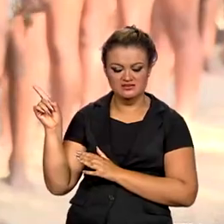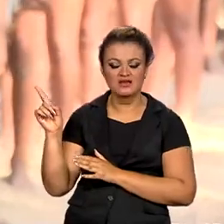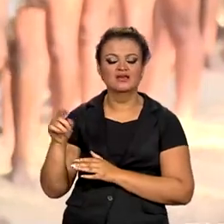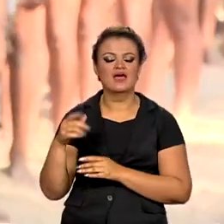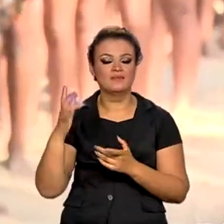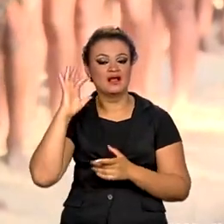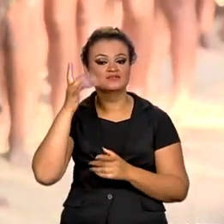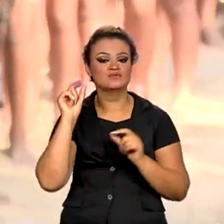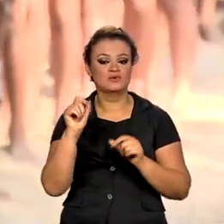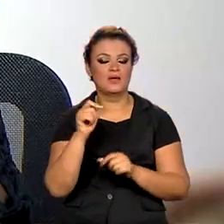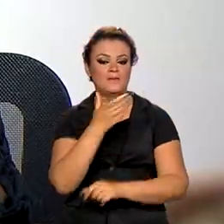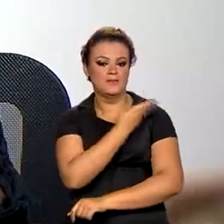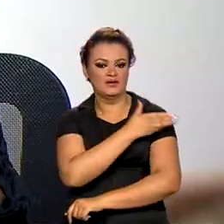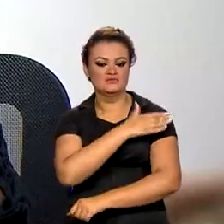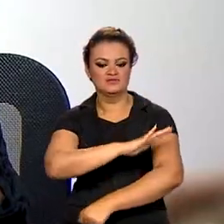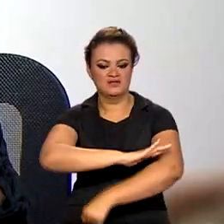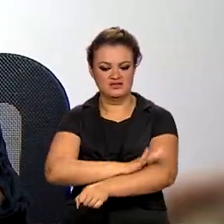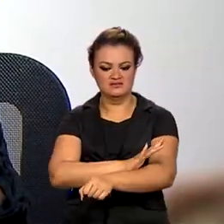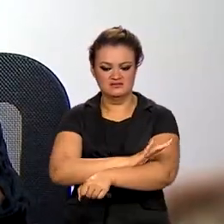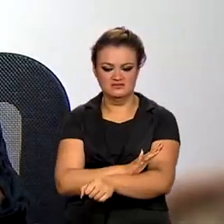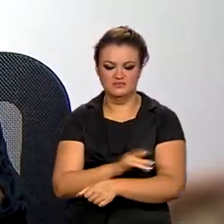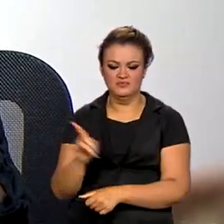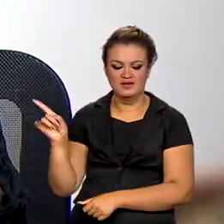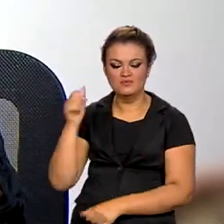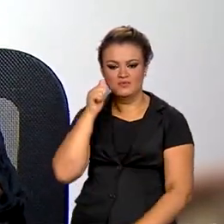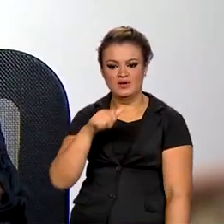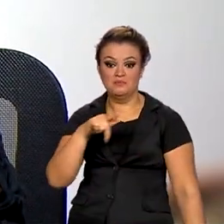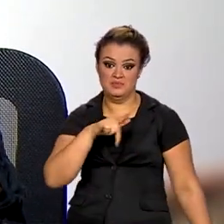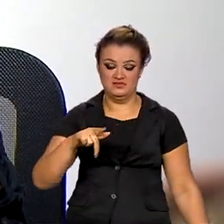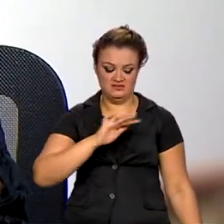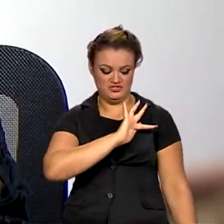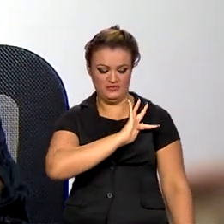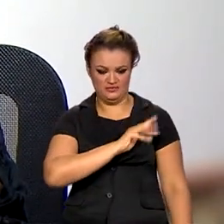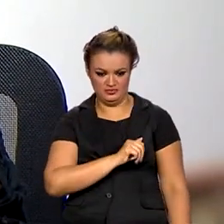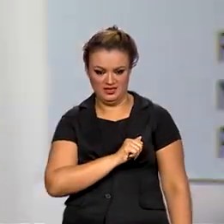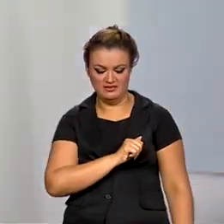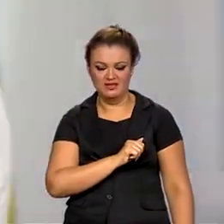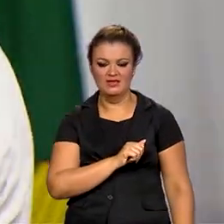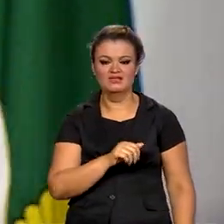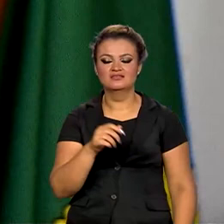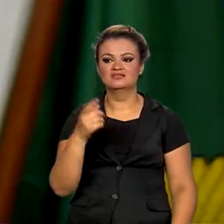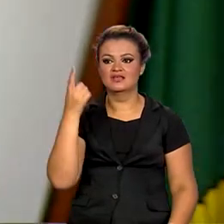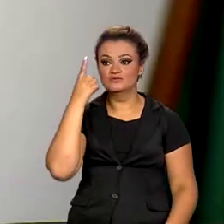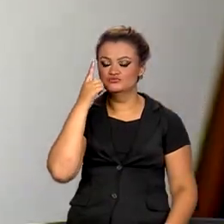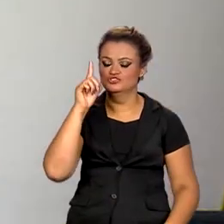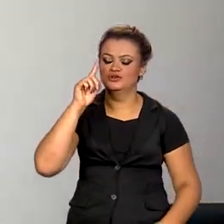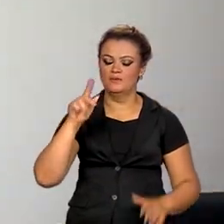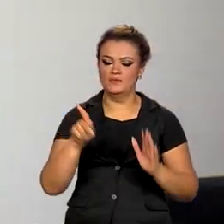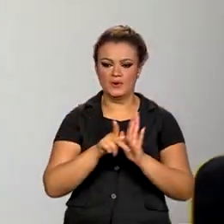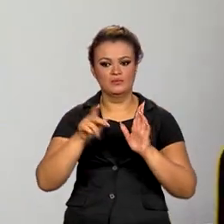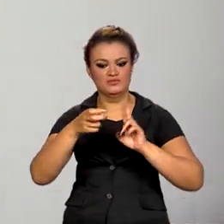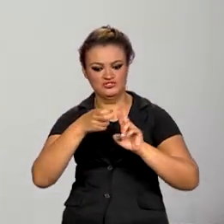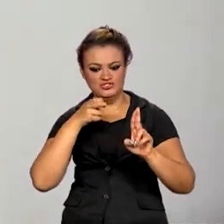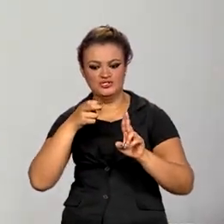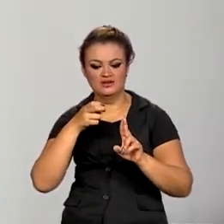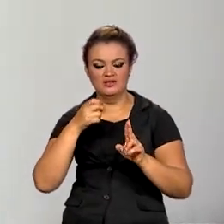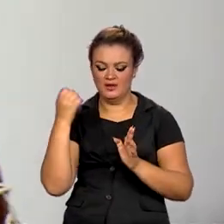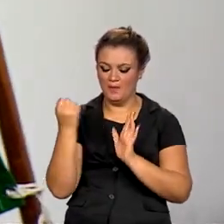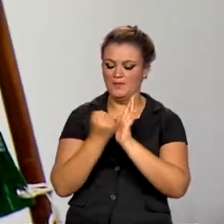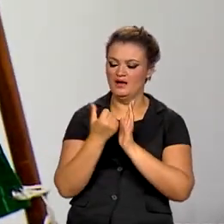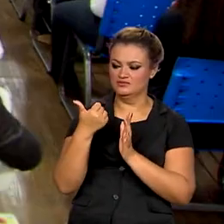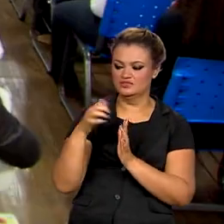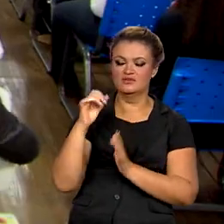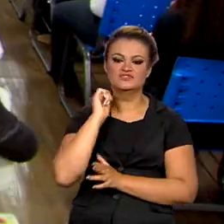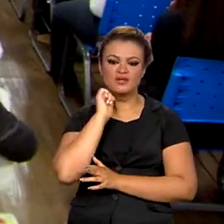preconceito e ao racismo. Para a presidente da FUNAI, a escolha do nome Dia dos Povos Indígenas para marcar o 19 de abril,